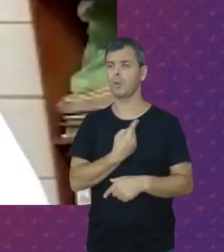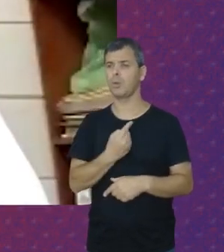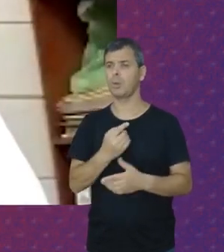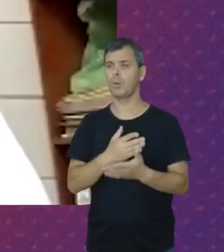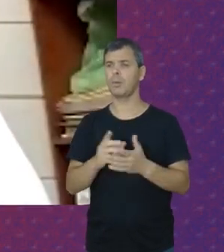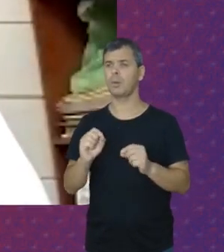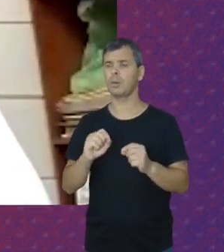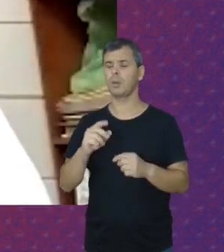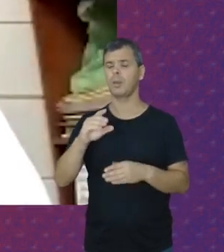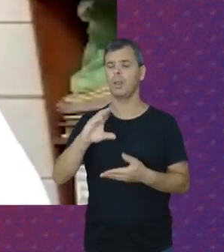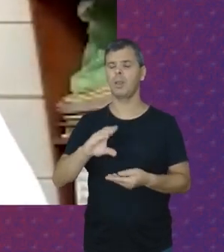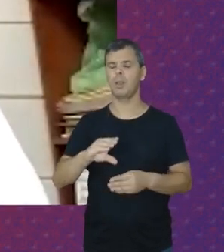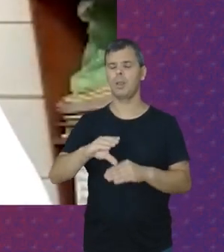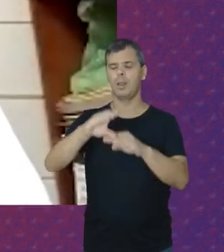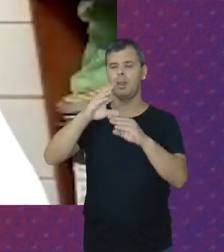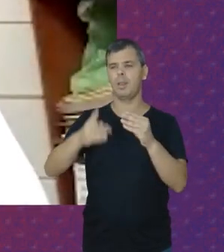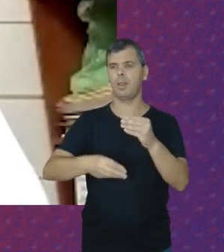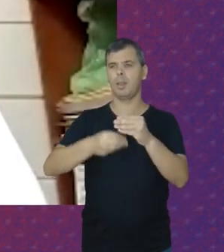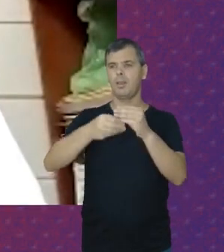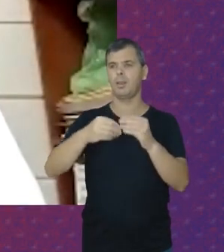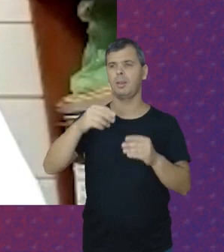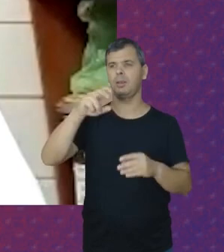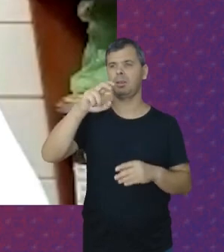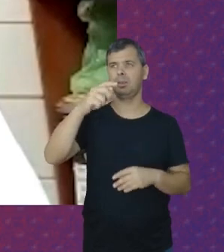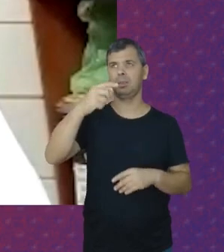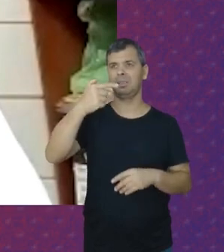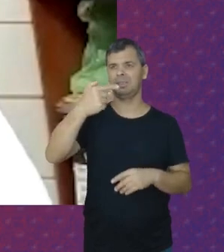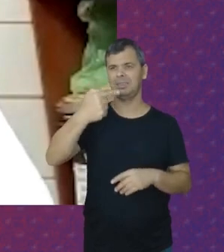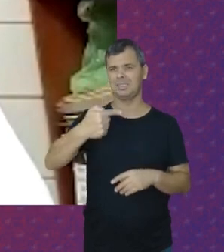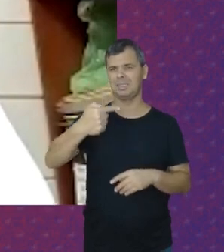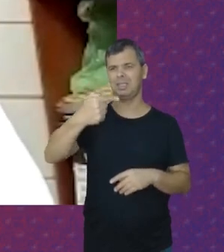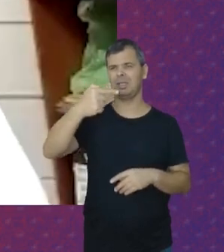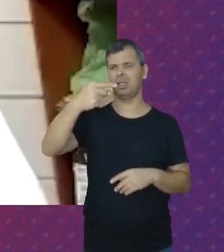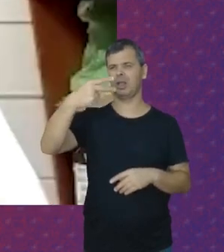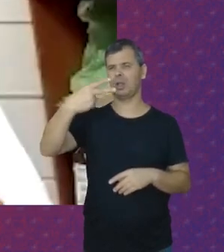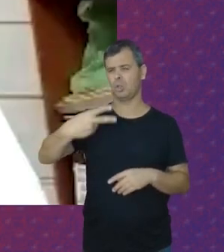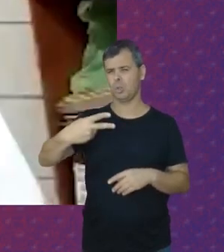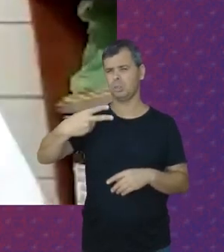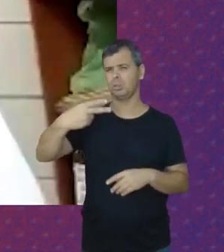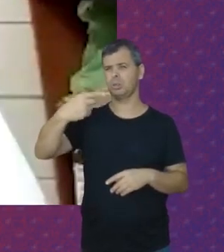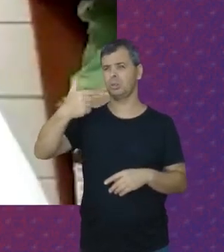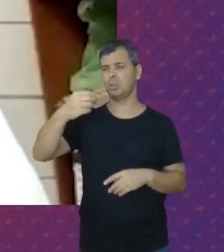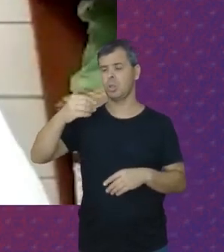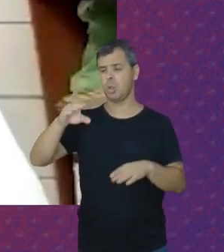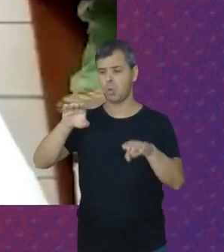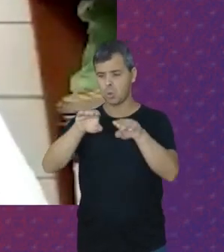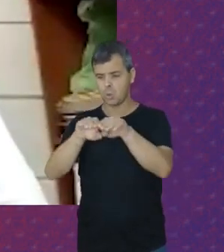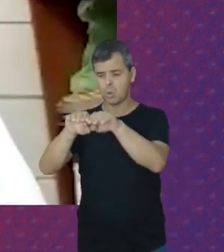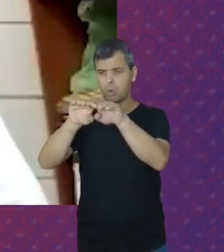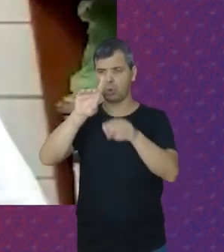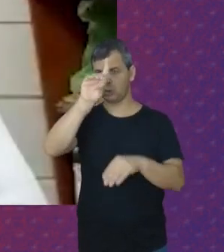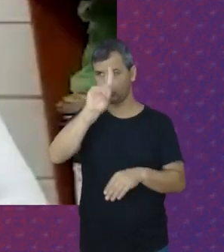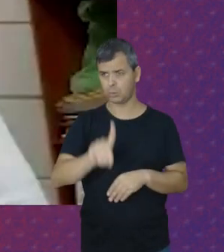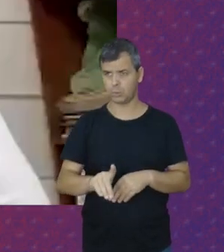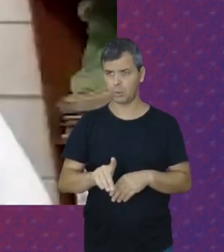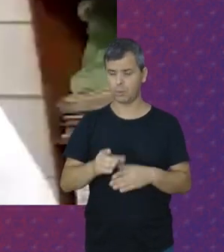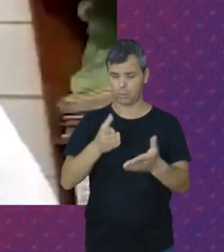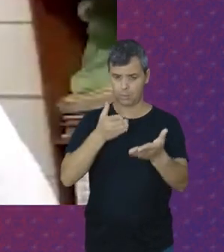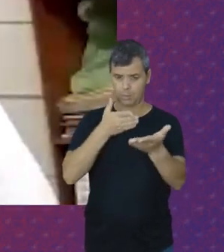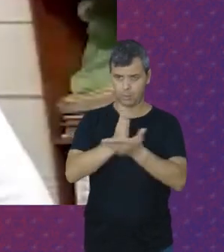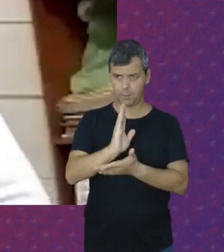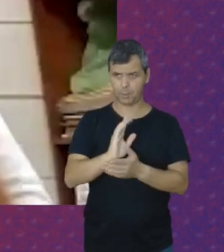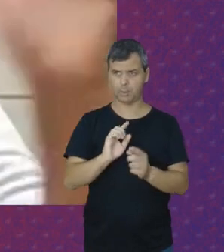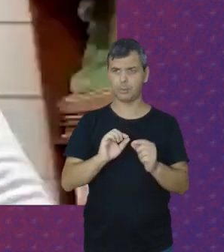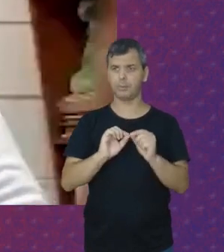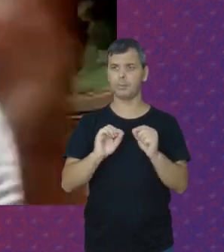Agora Que é da PEC A PEC 72 Barra 2013 Igualou Os nossos direitos No momento Que foi Promulgada